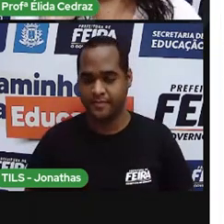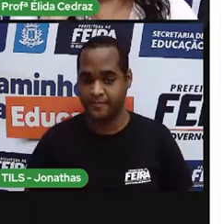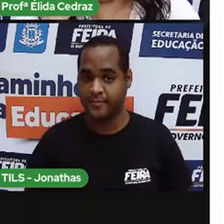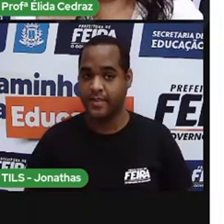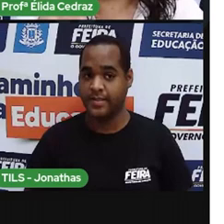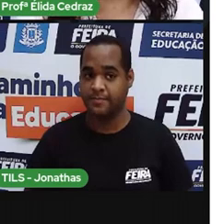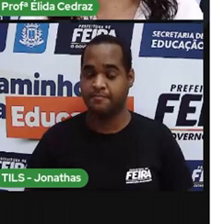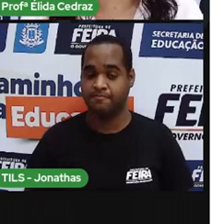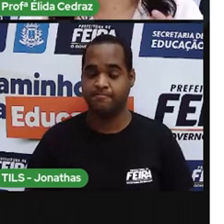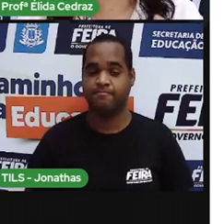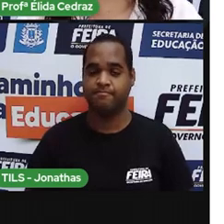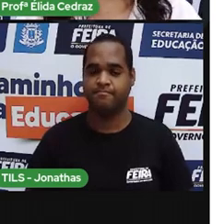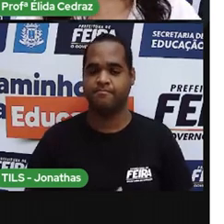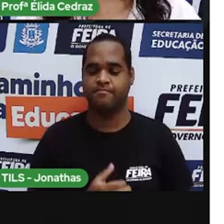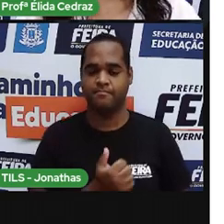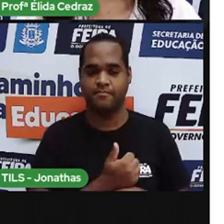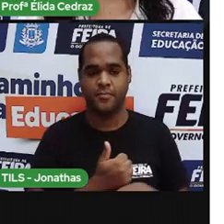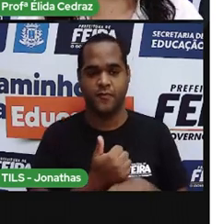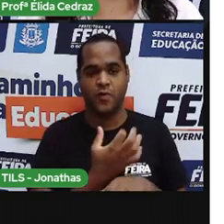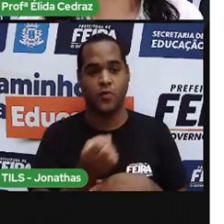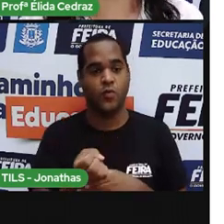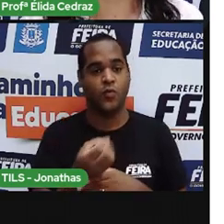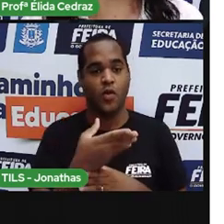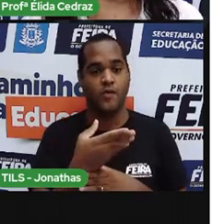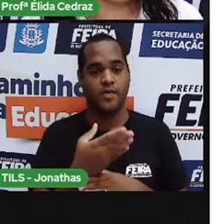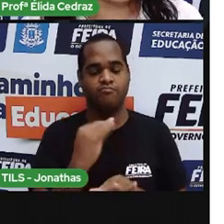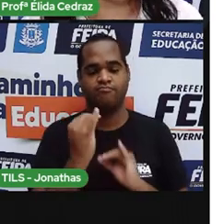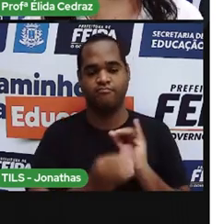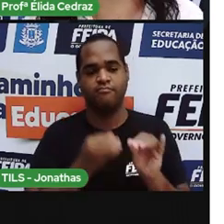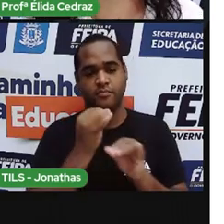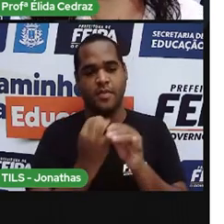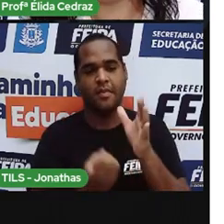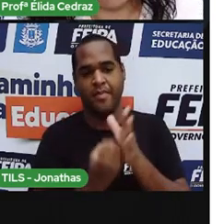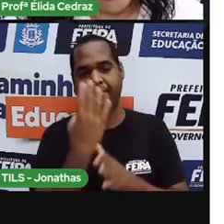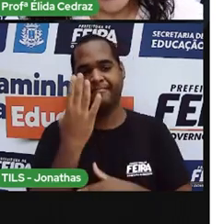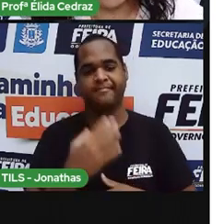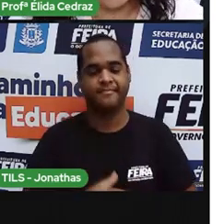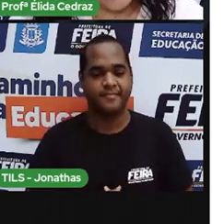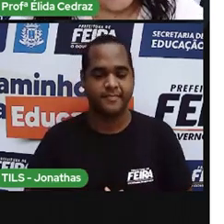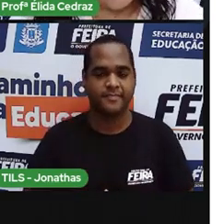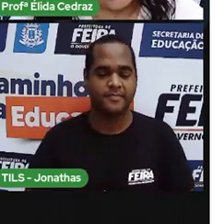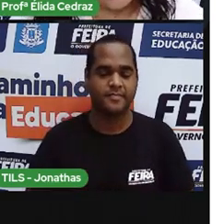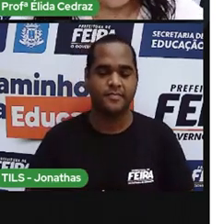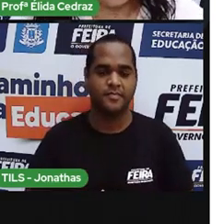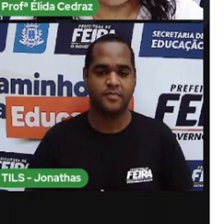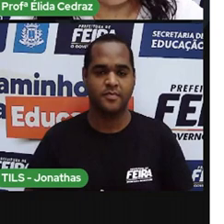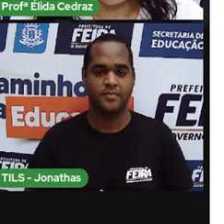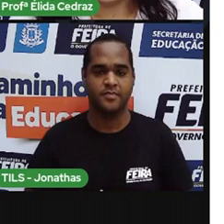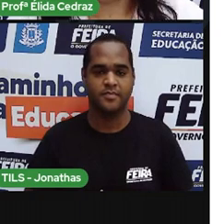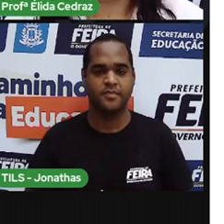a prova vai falar sobre as profissões que surgiram com a internet.